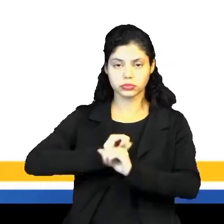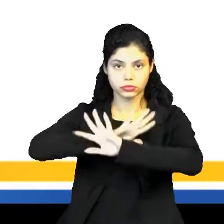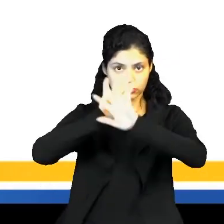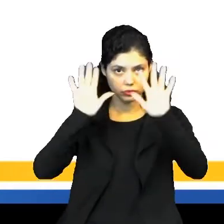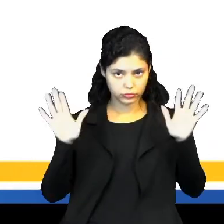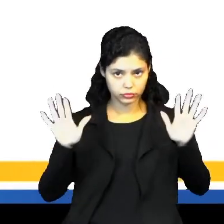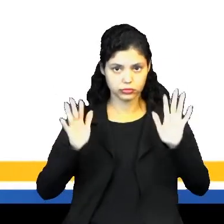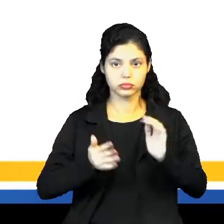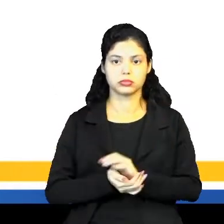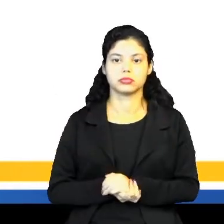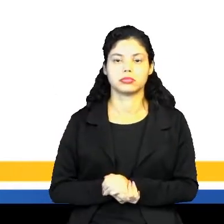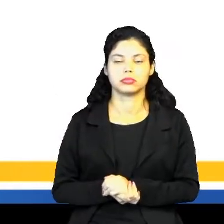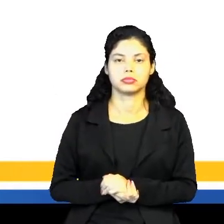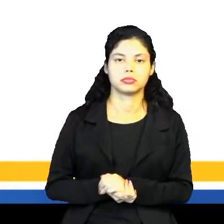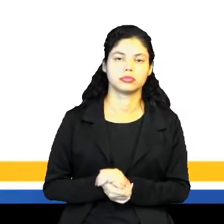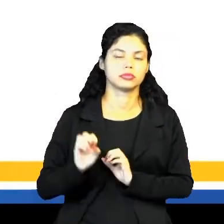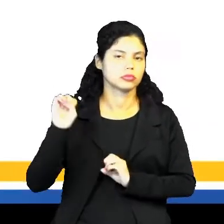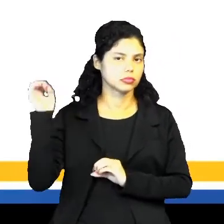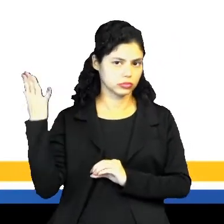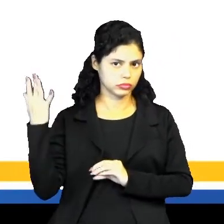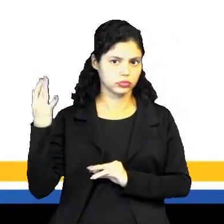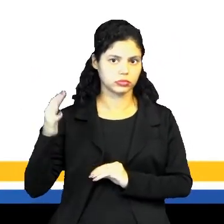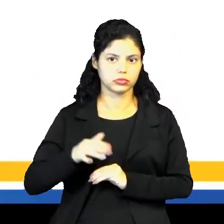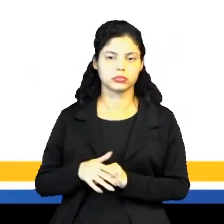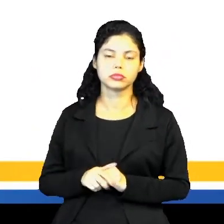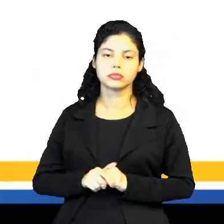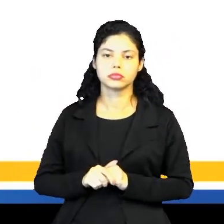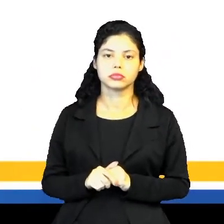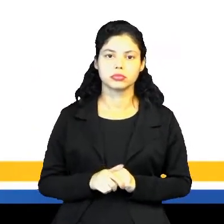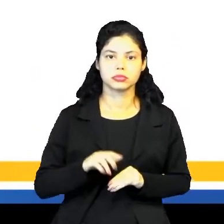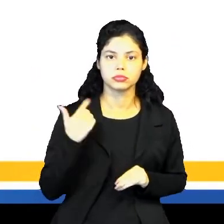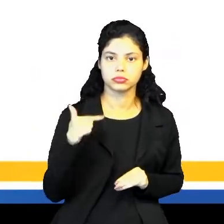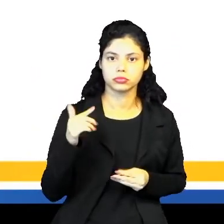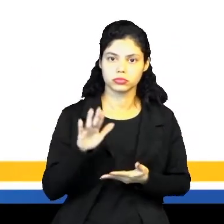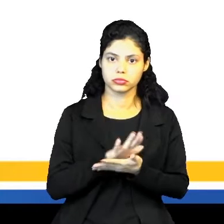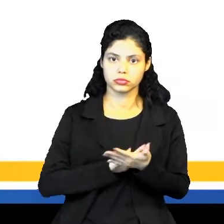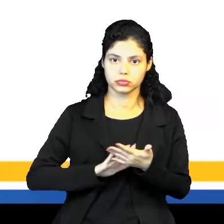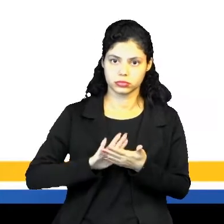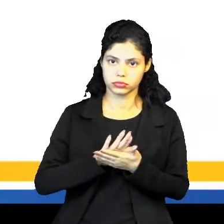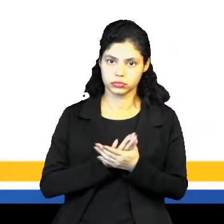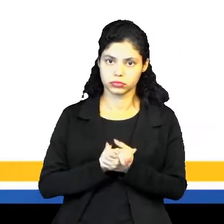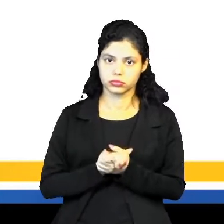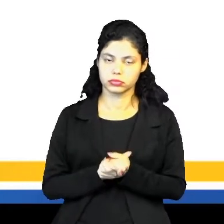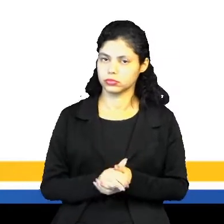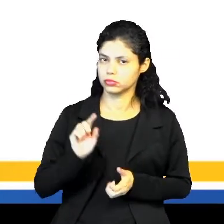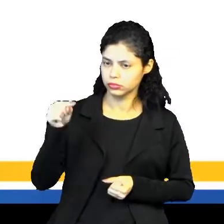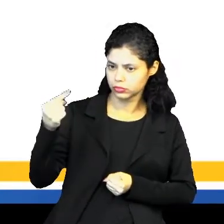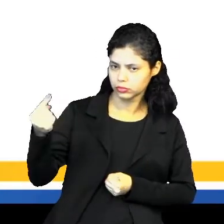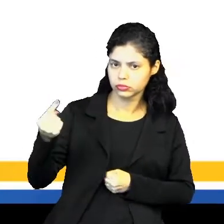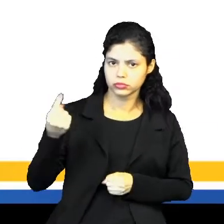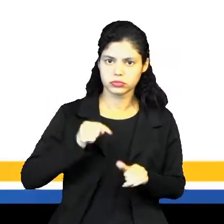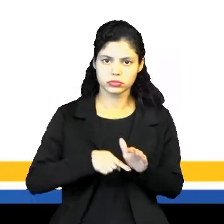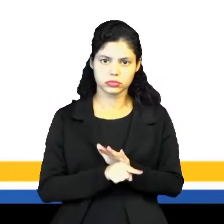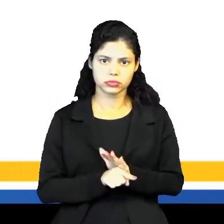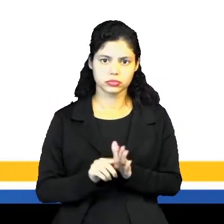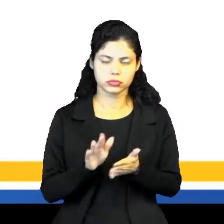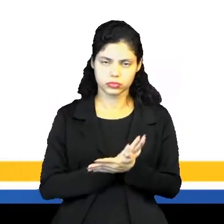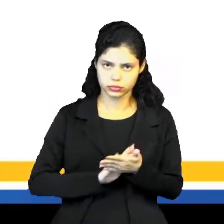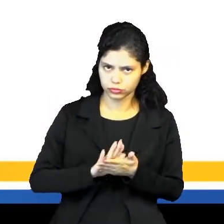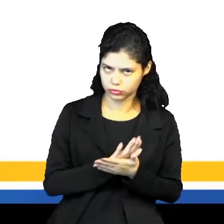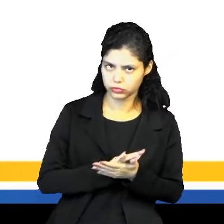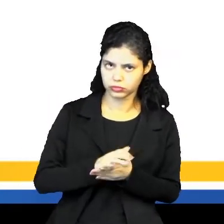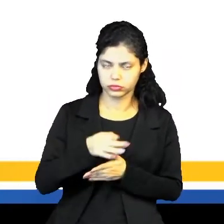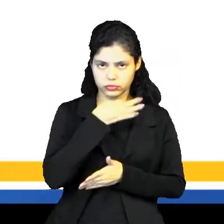clara, né? O fato que ocorreu. Sem deixar ali ou embutir nenhum